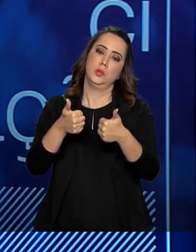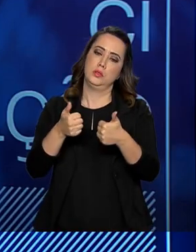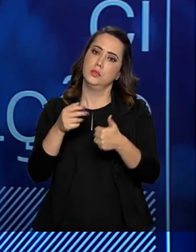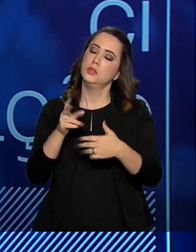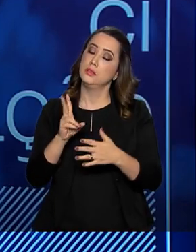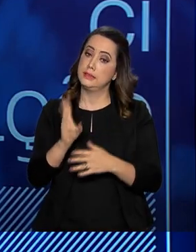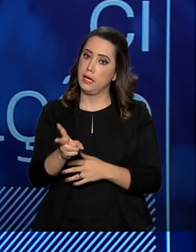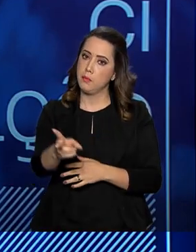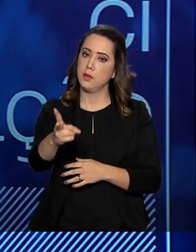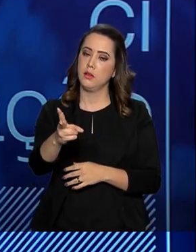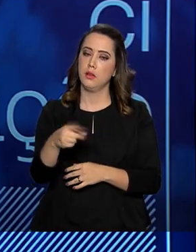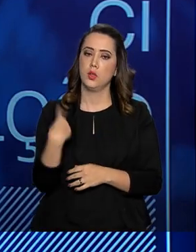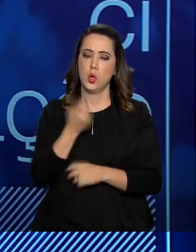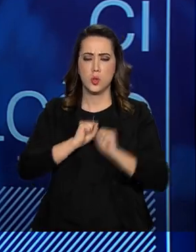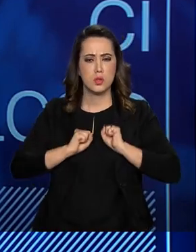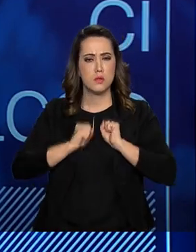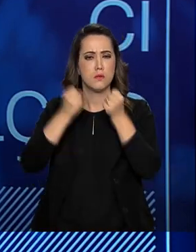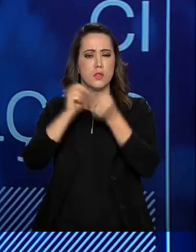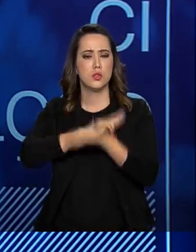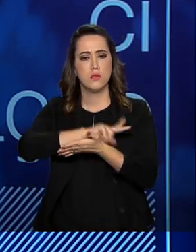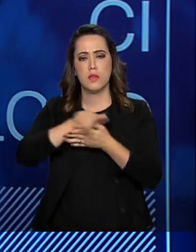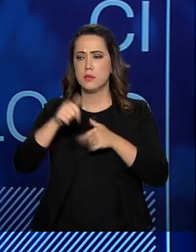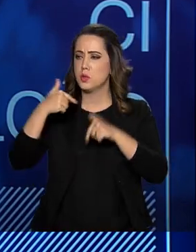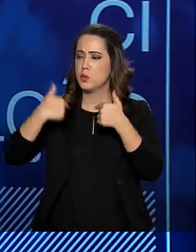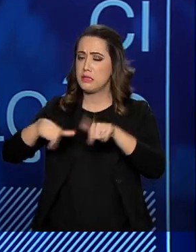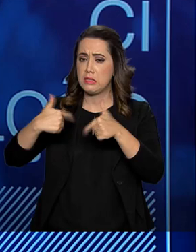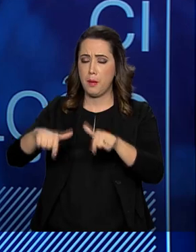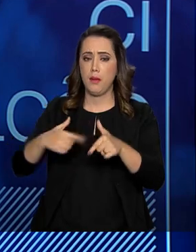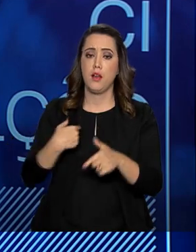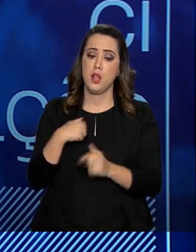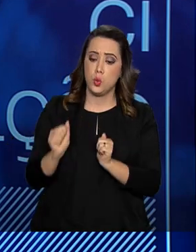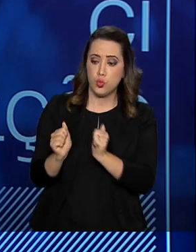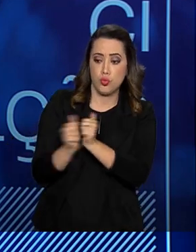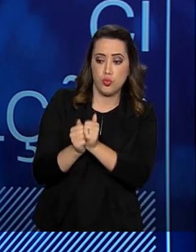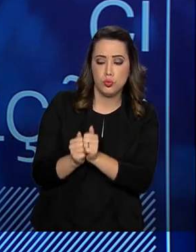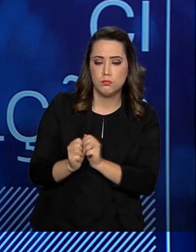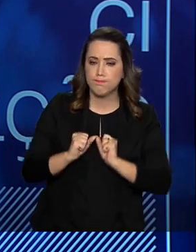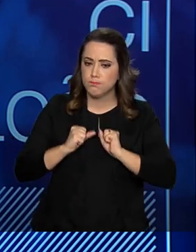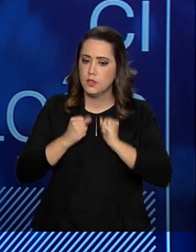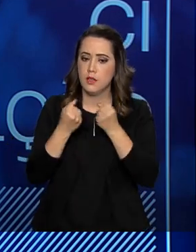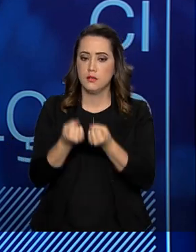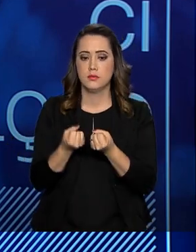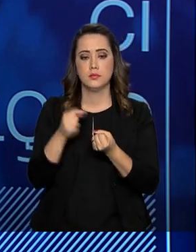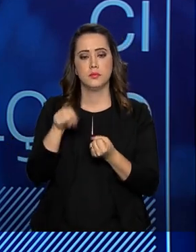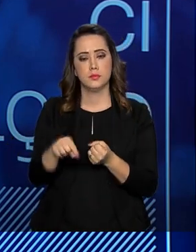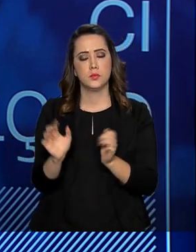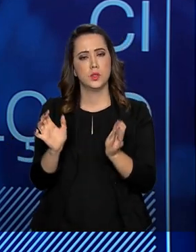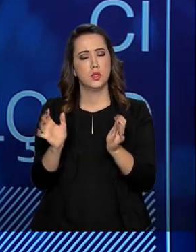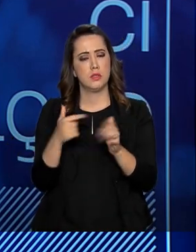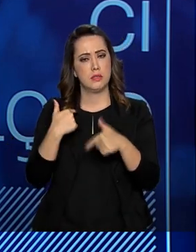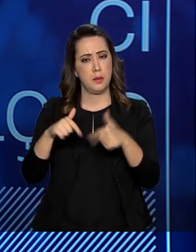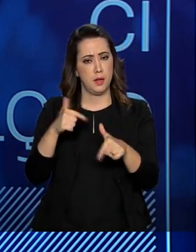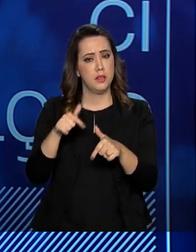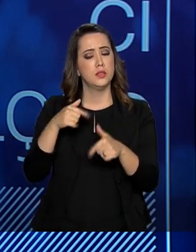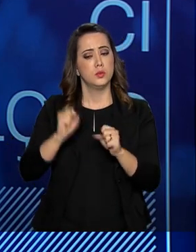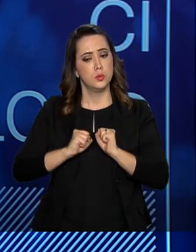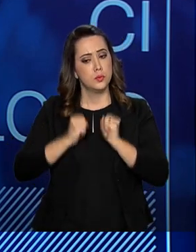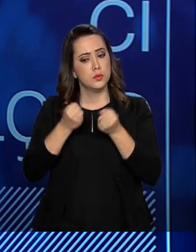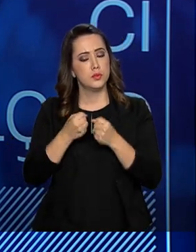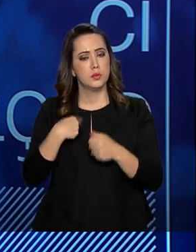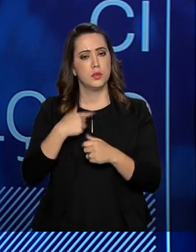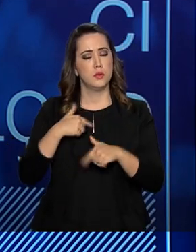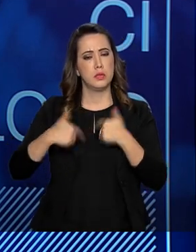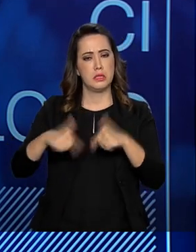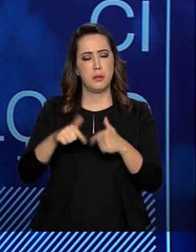conseguimos, com o esforço de muitos trabalhadores, e eu faço parte deste conjunto de trabalhadores, eu trabalho